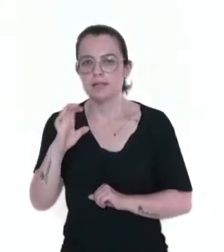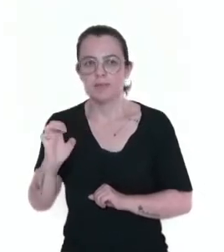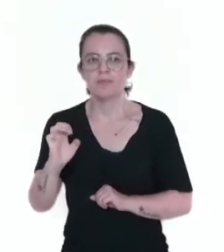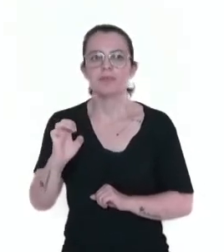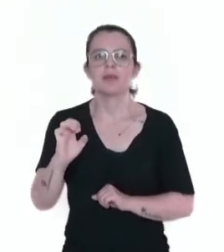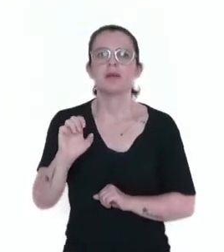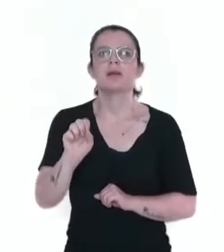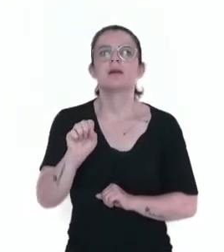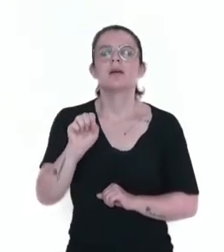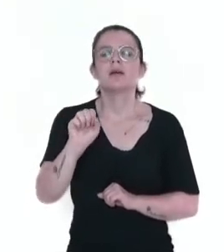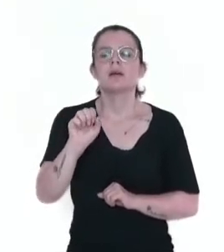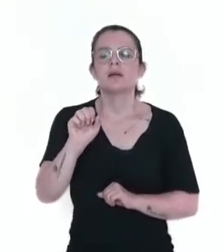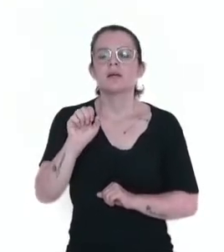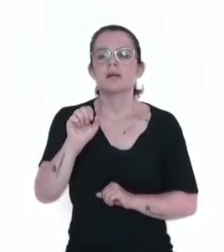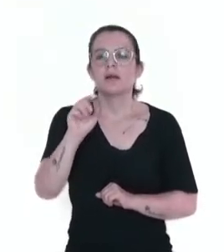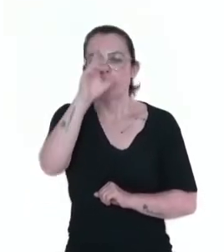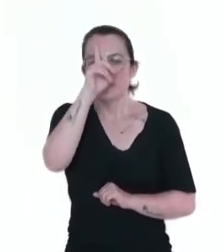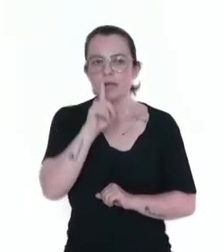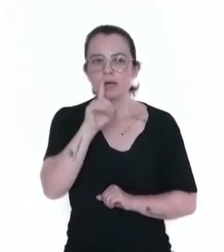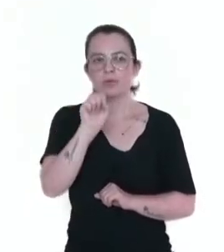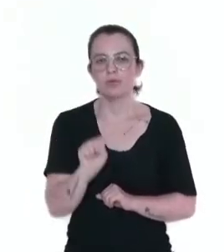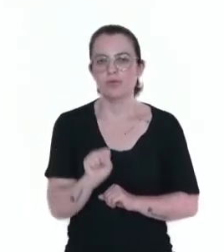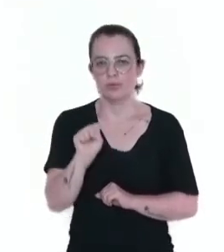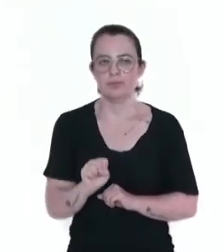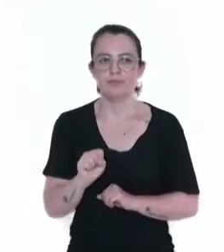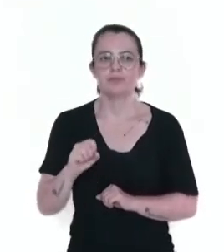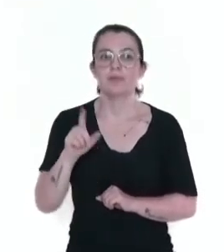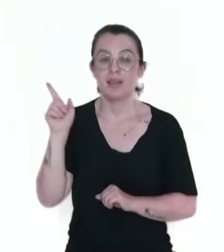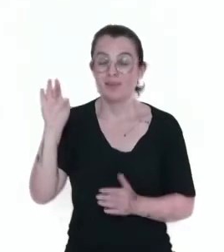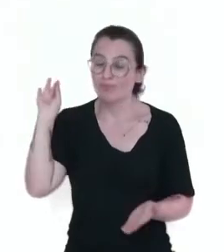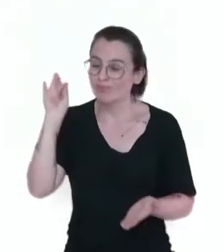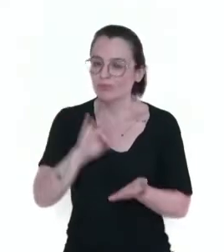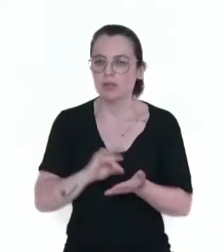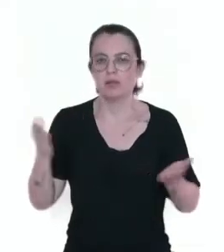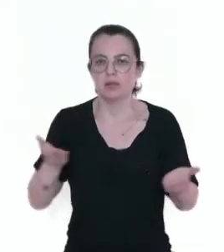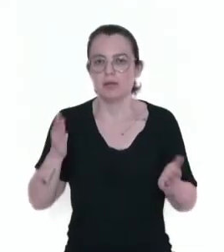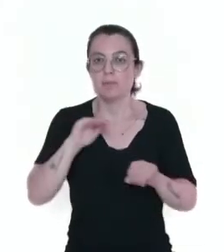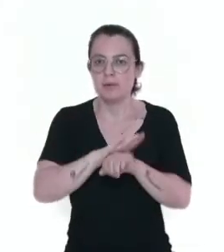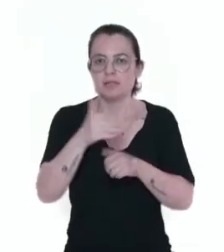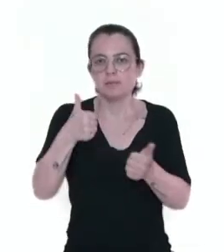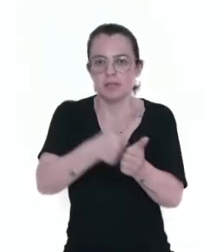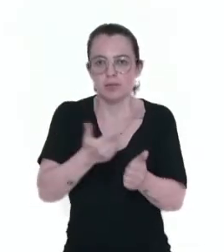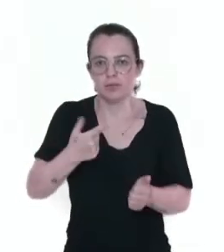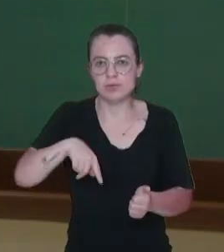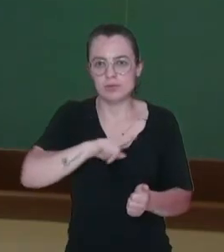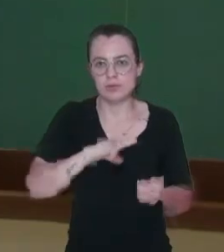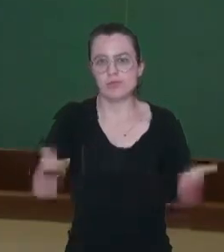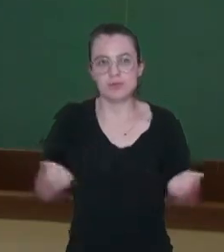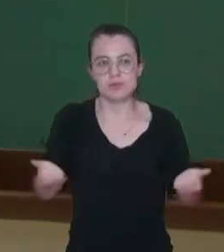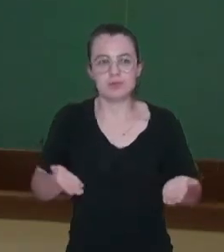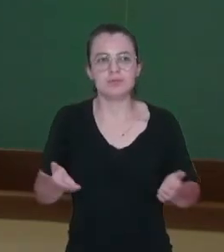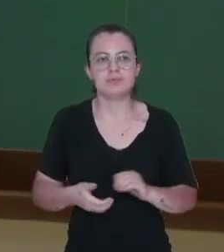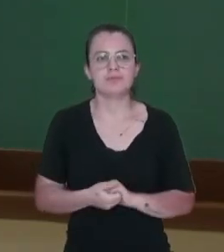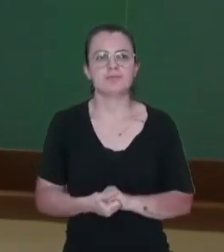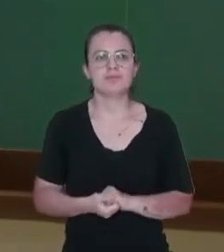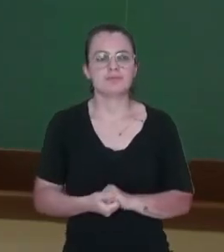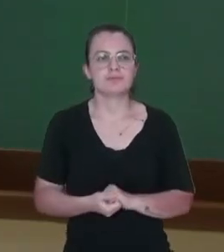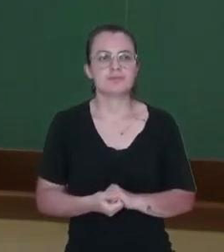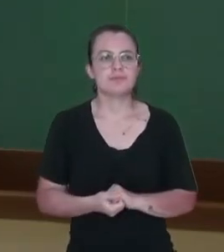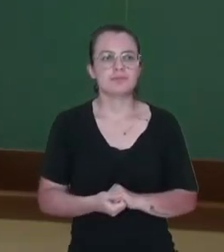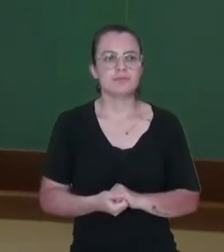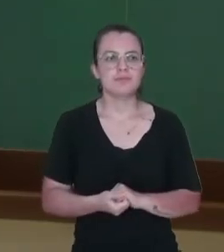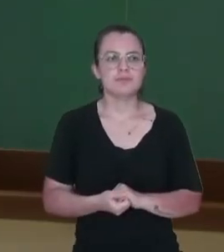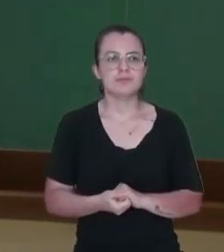Essa é a mais atual, é a regionalização oficial do território brasileiro, segundo ali o IBGE.